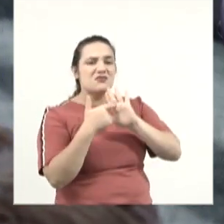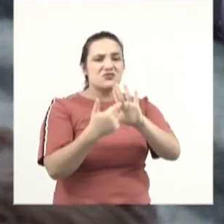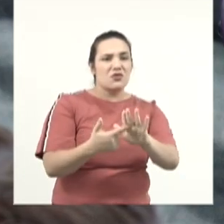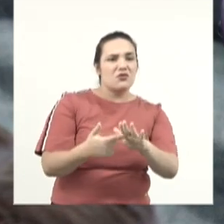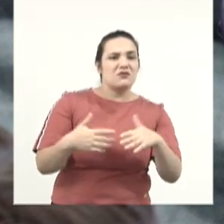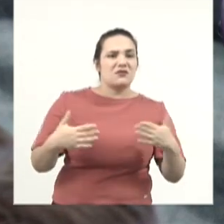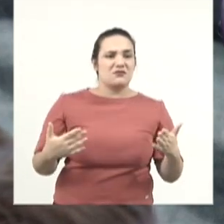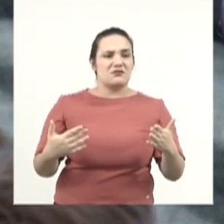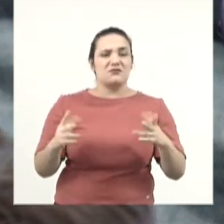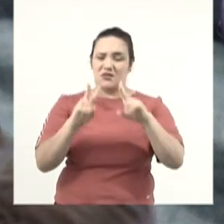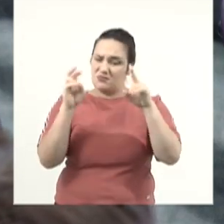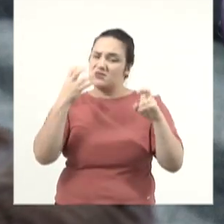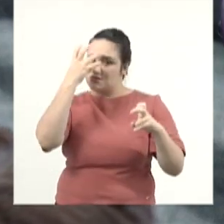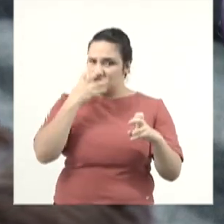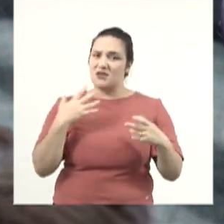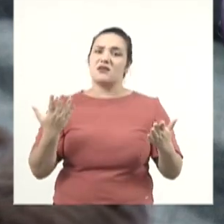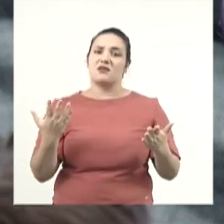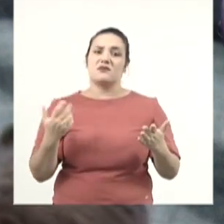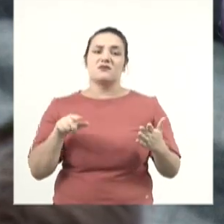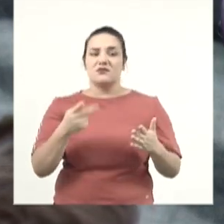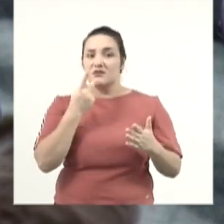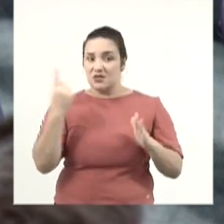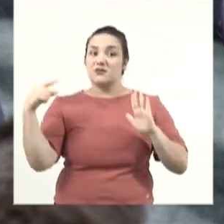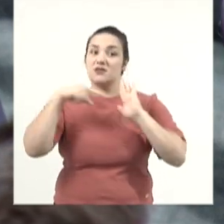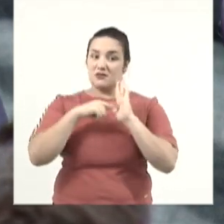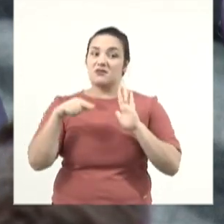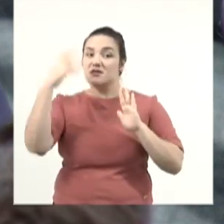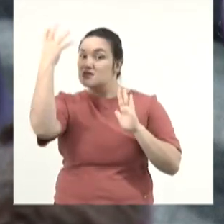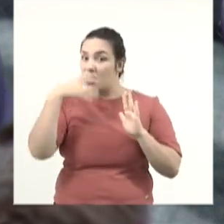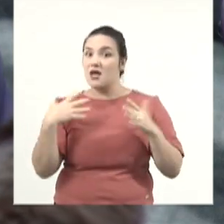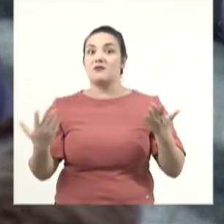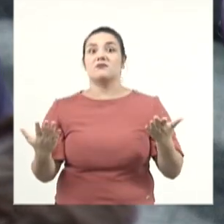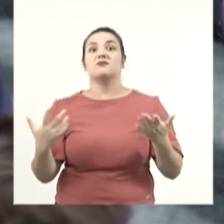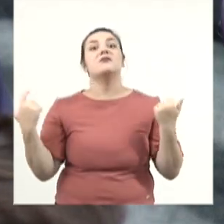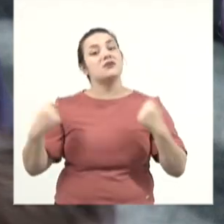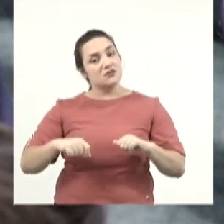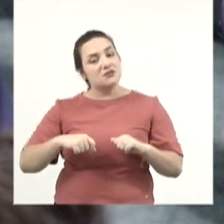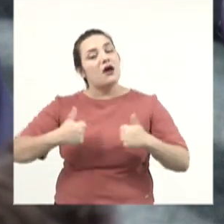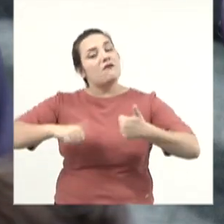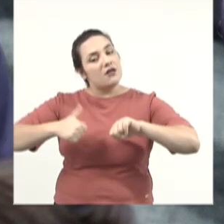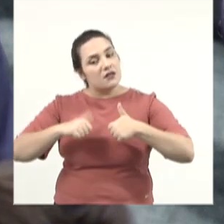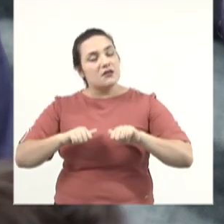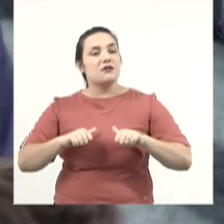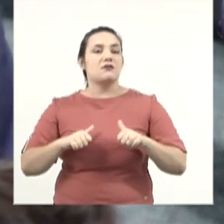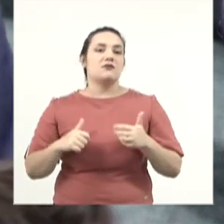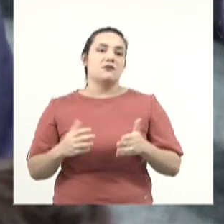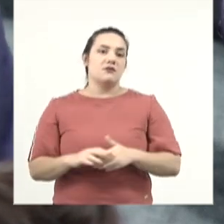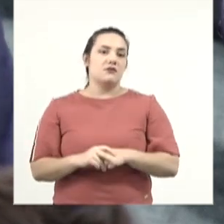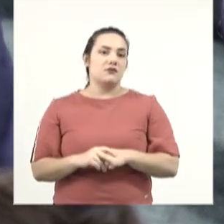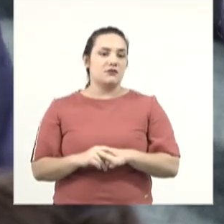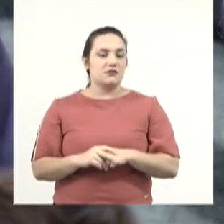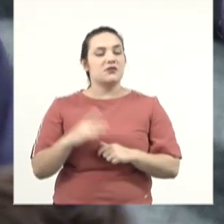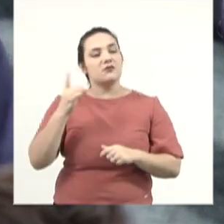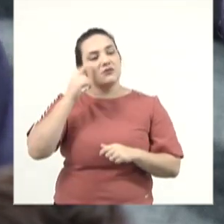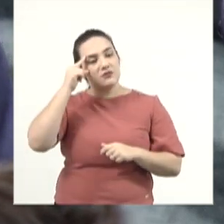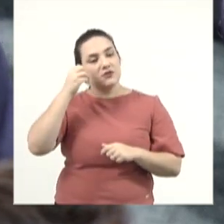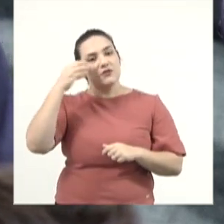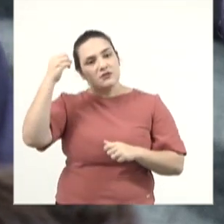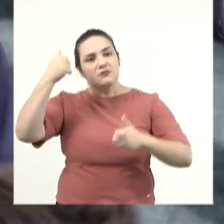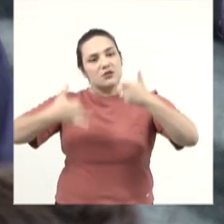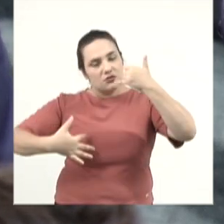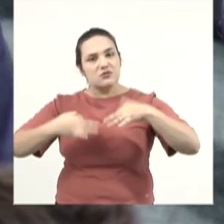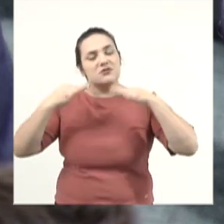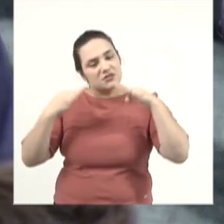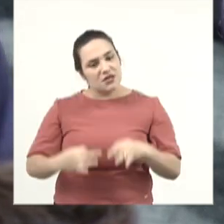movimento de assunto sério. Levar uma denúncia dessa é muito sério. Tem que ser verificado. O deputado Pedro Cian explicou muito